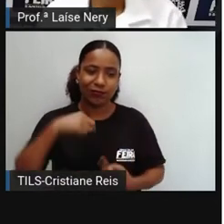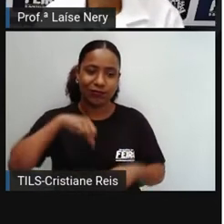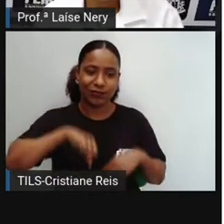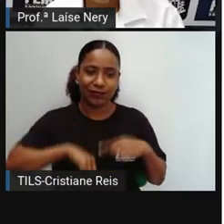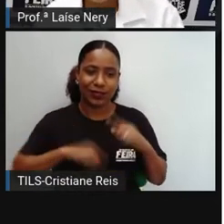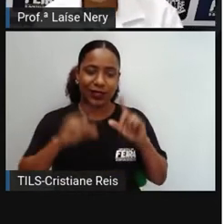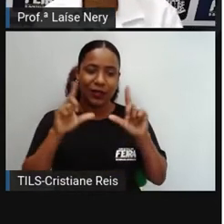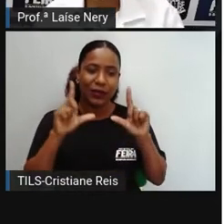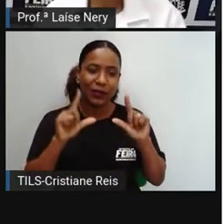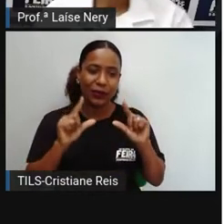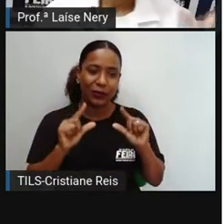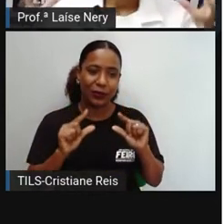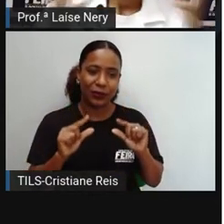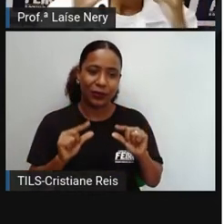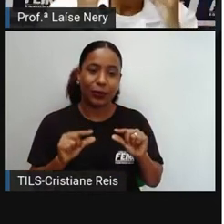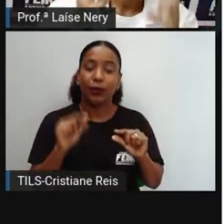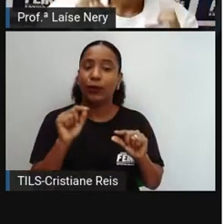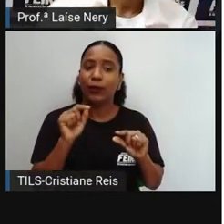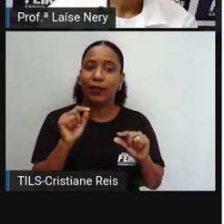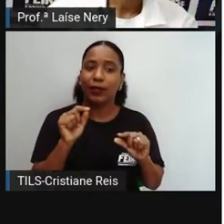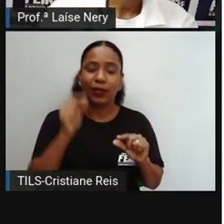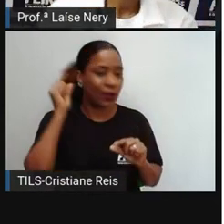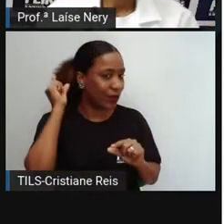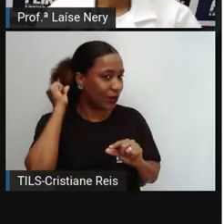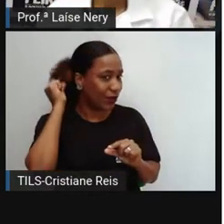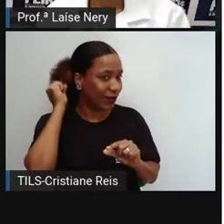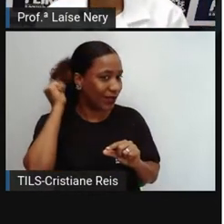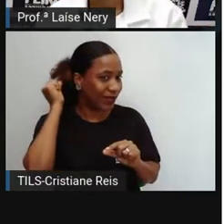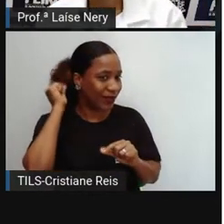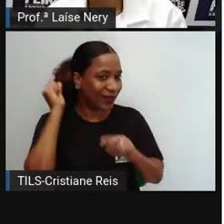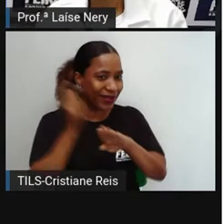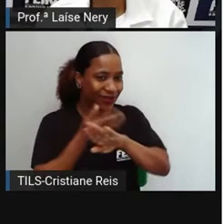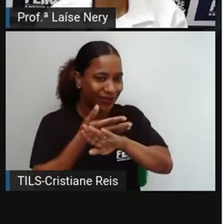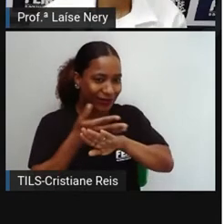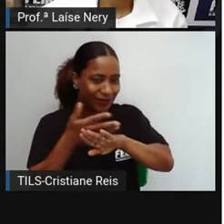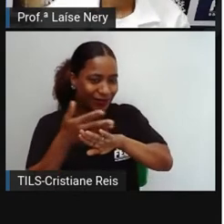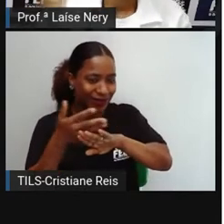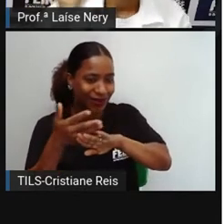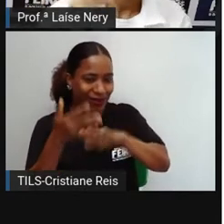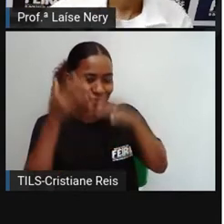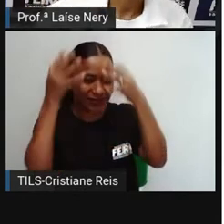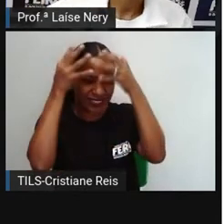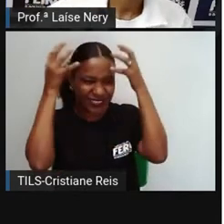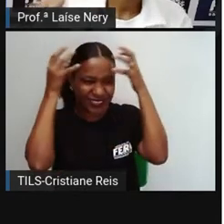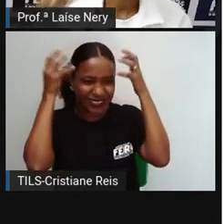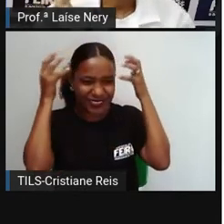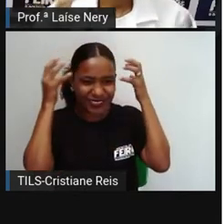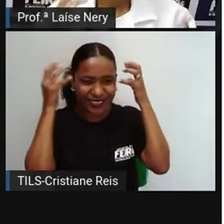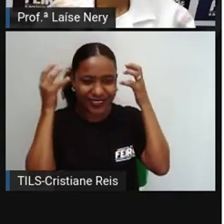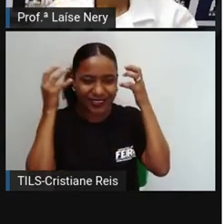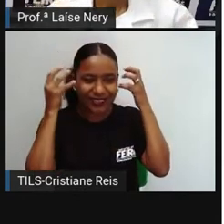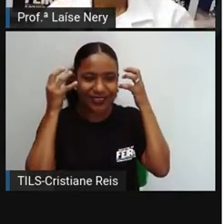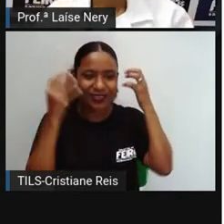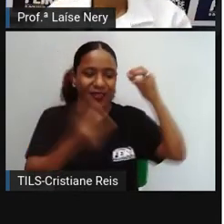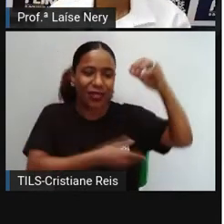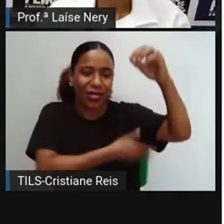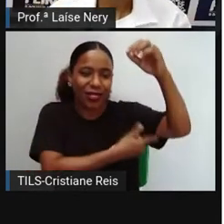cabelos vão ficar brancos, os músculos vão ficar mais flácidos, as rugas vão